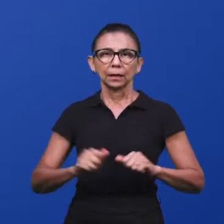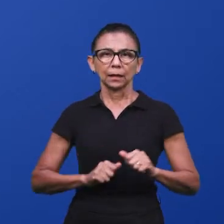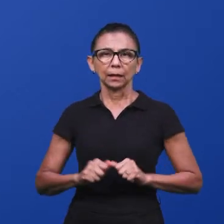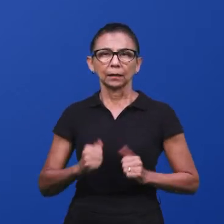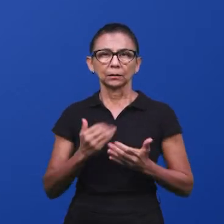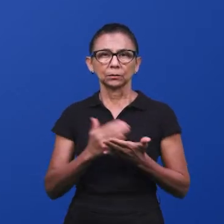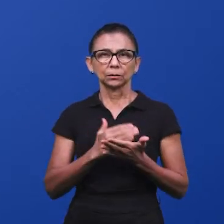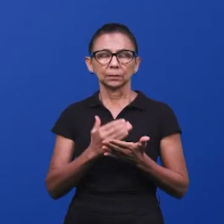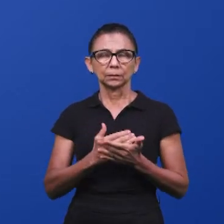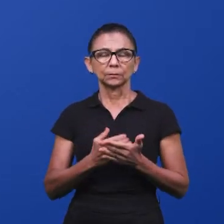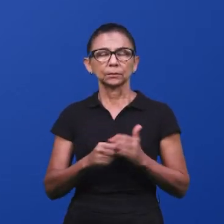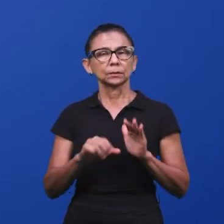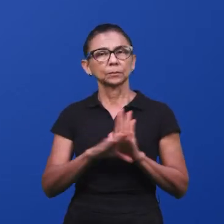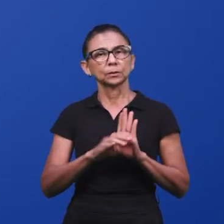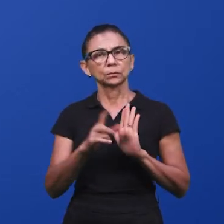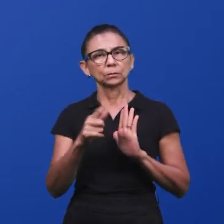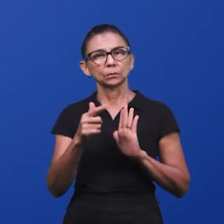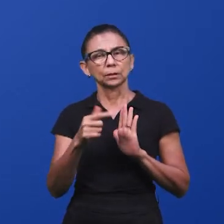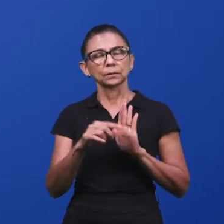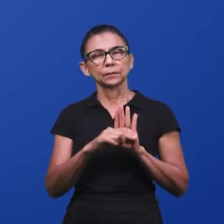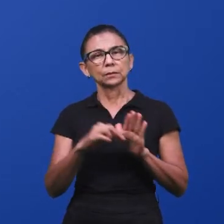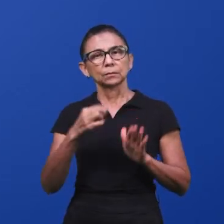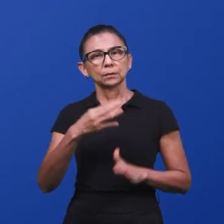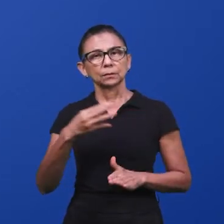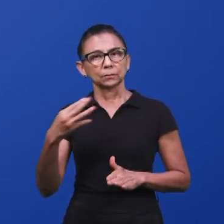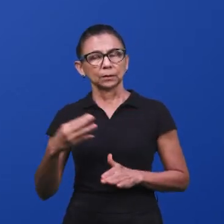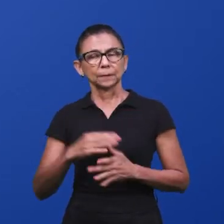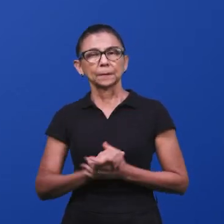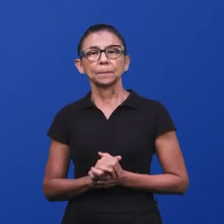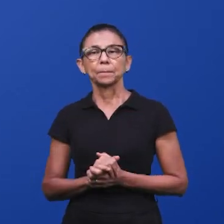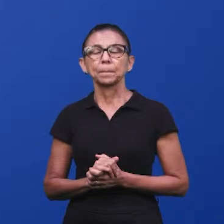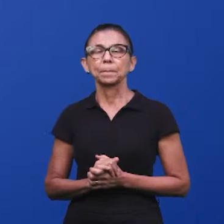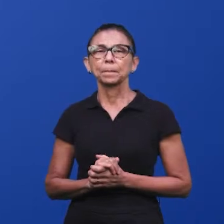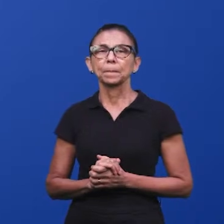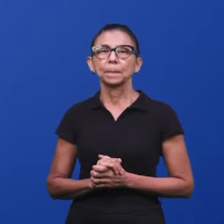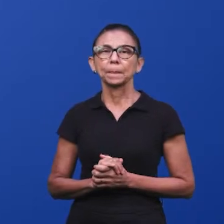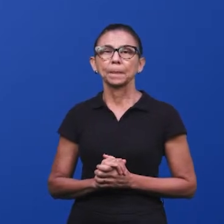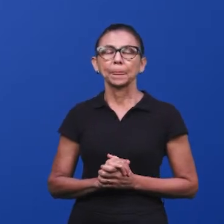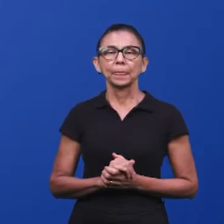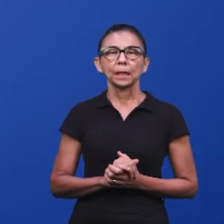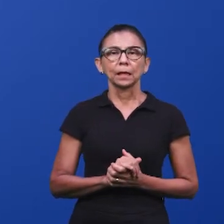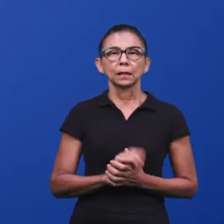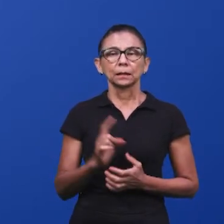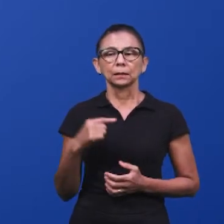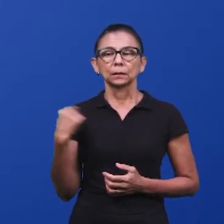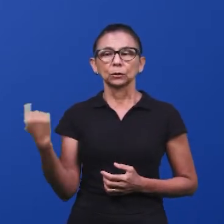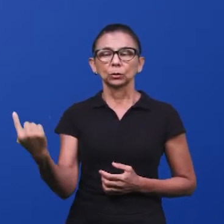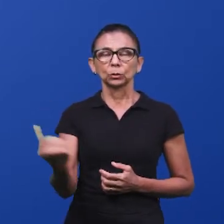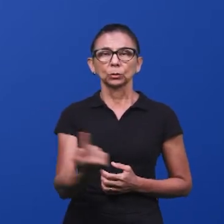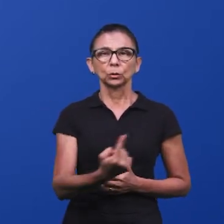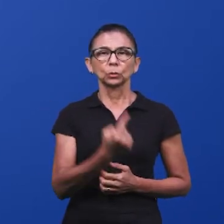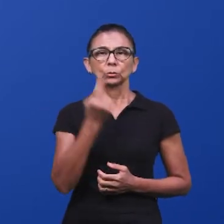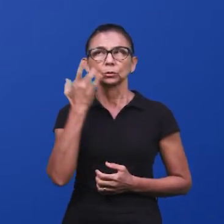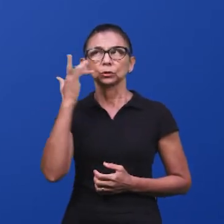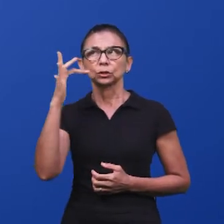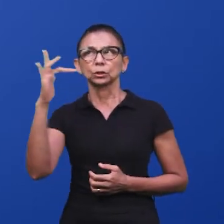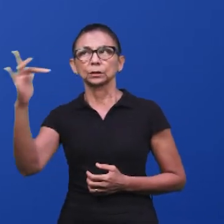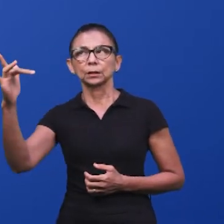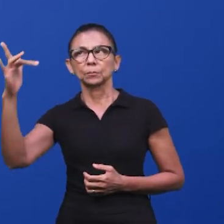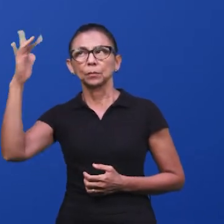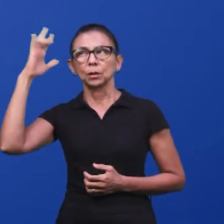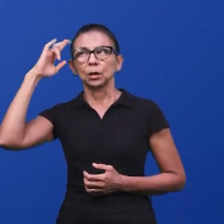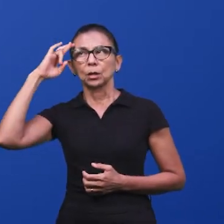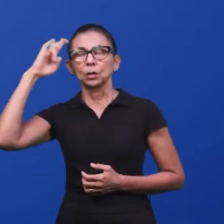Em Atos 2, 43 44 diz assim, E em toda a alma havia um temor, e muitas